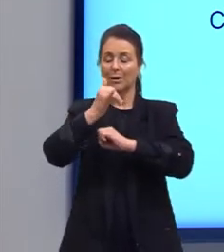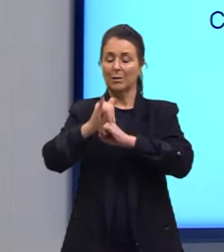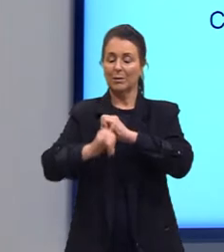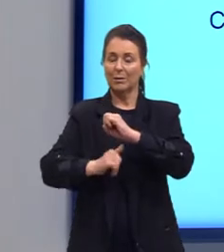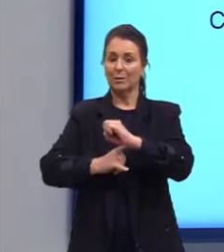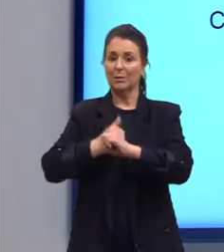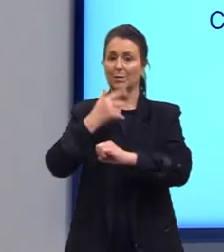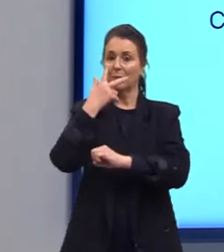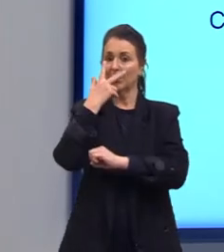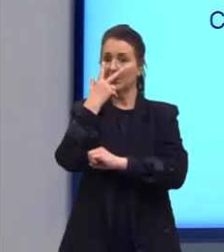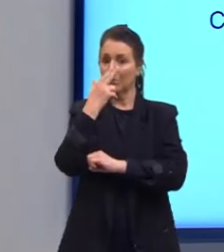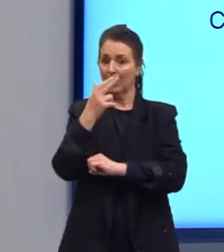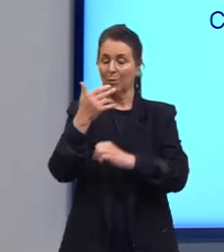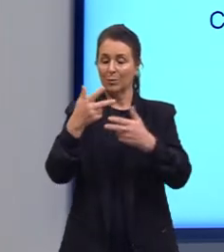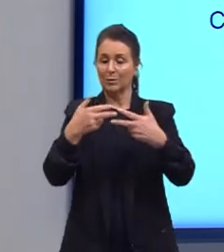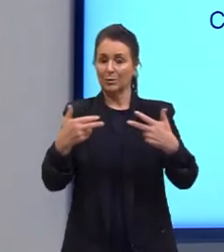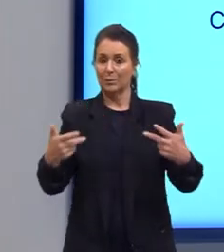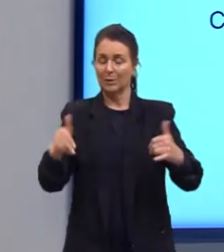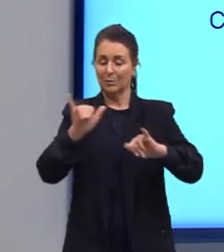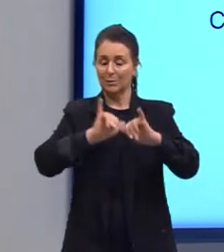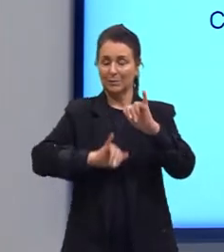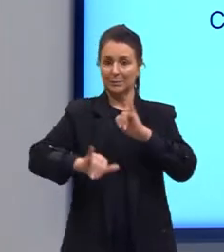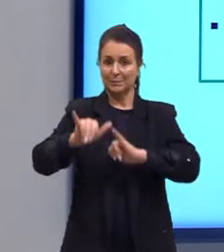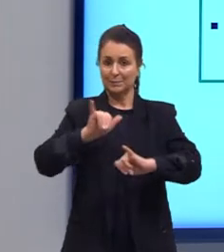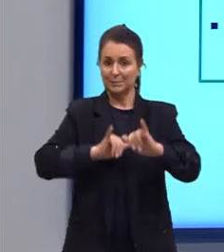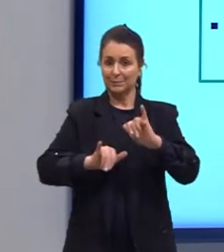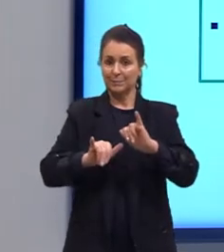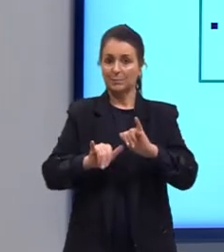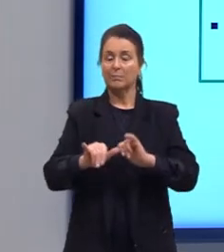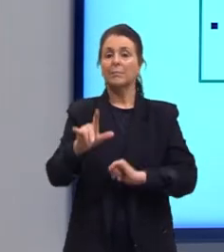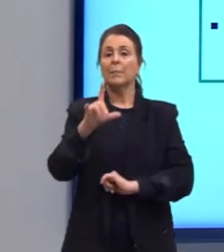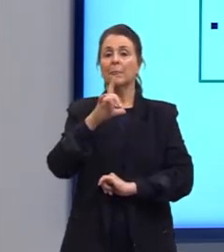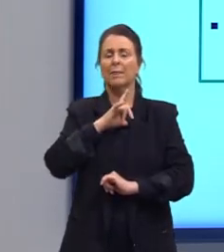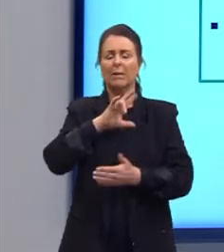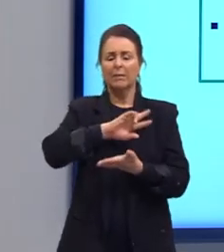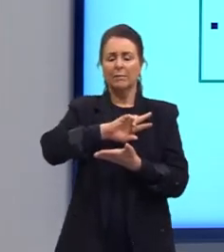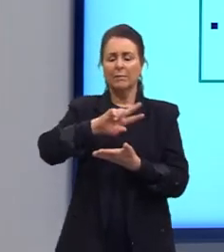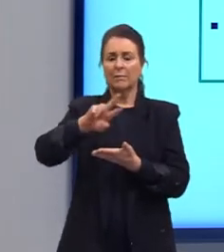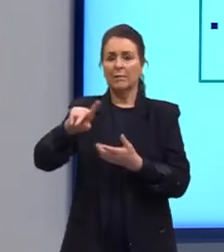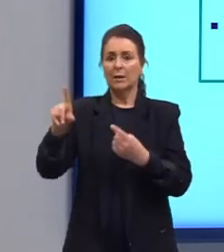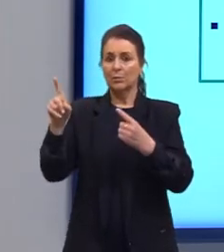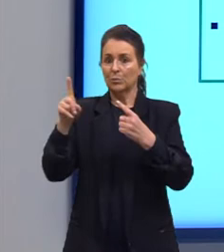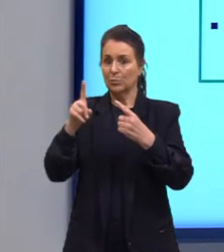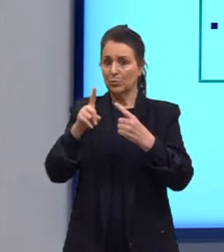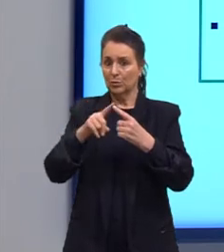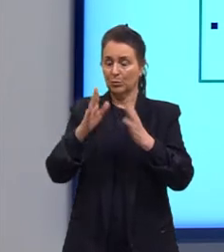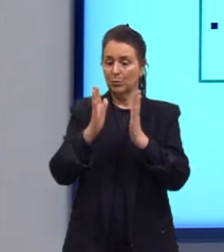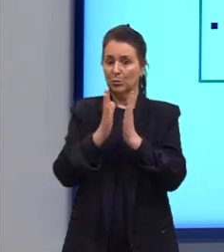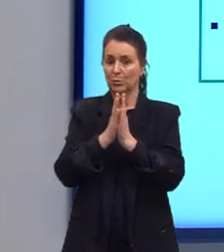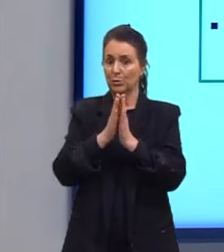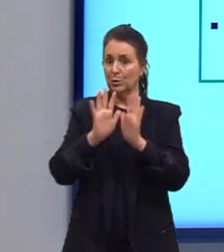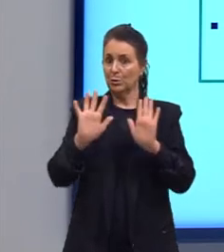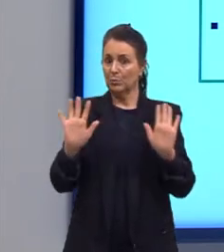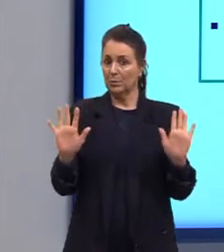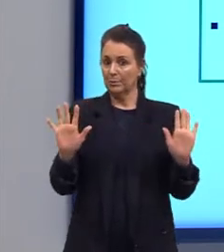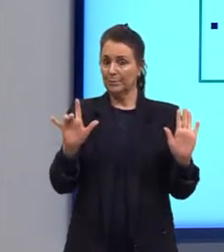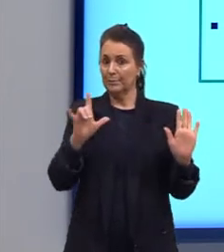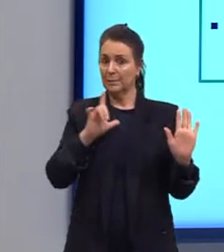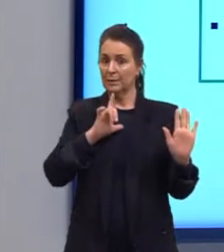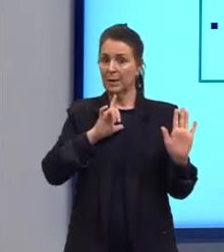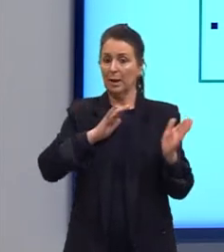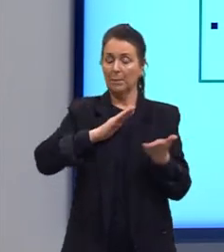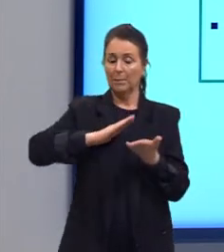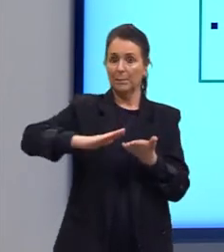seus elementos químicos. Certo? Existem vários tipos de isomeria. Existe a isomeria